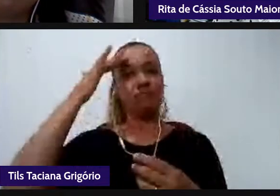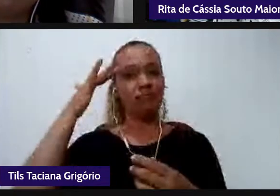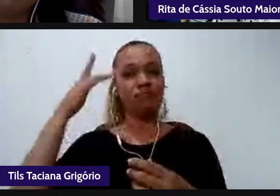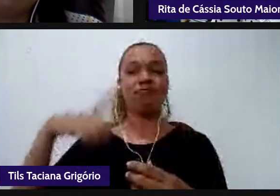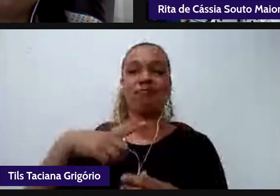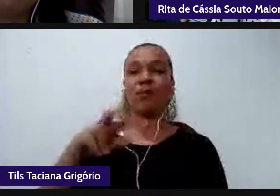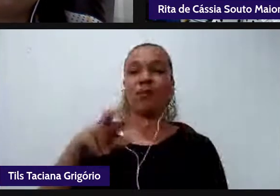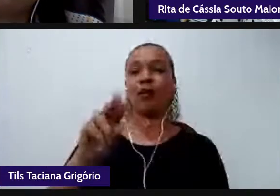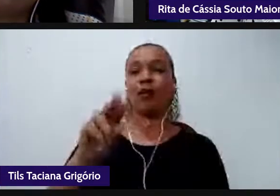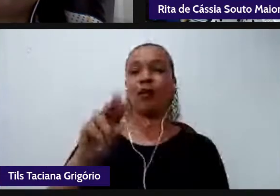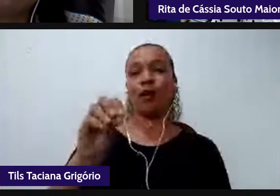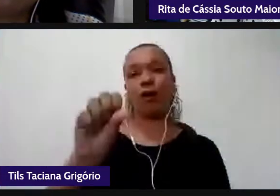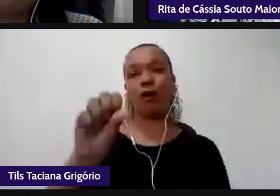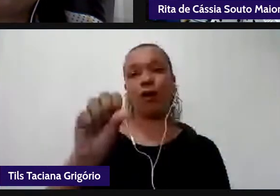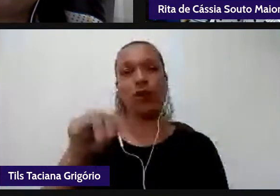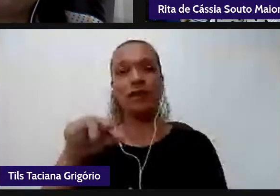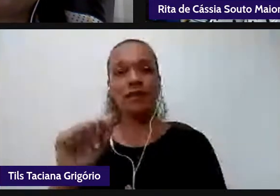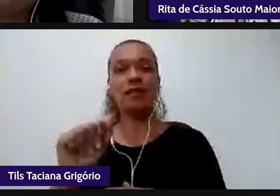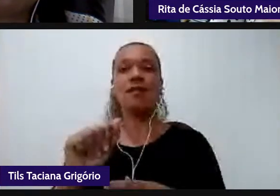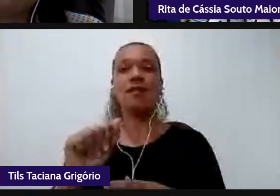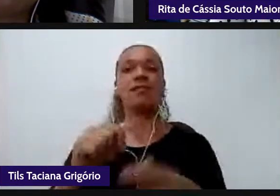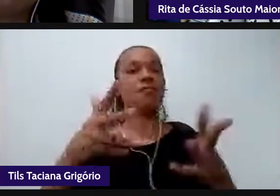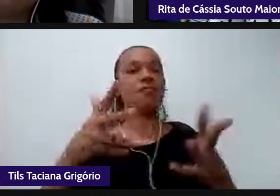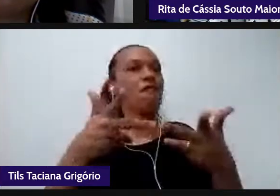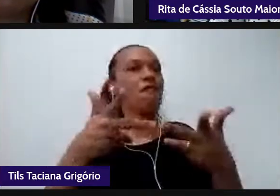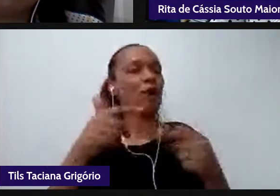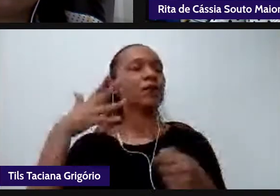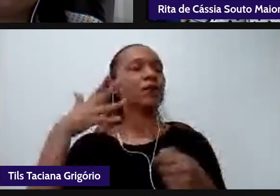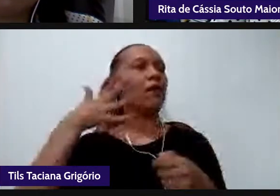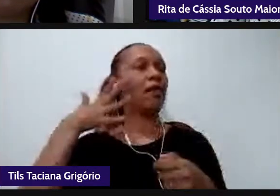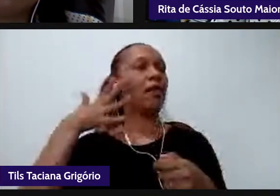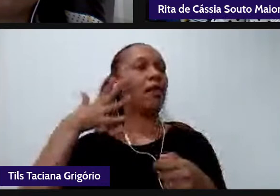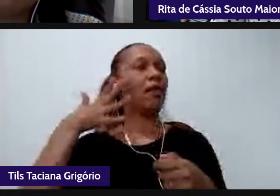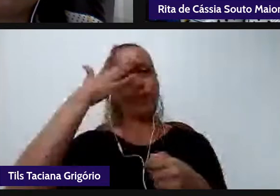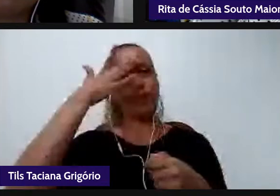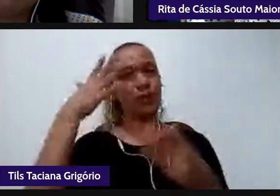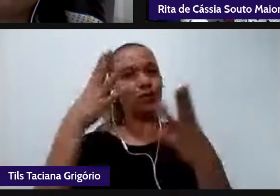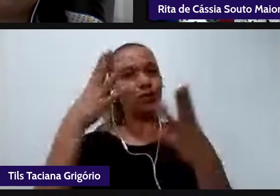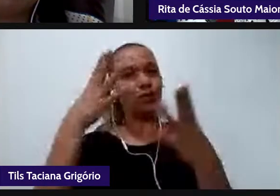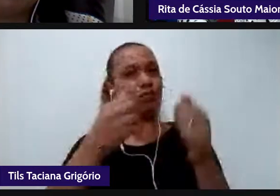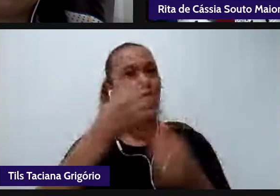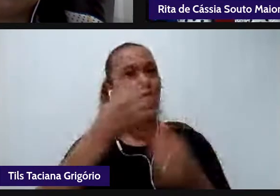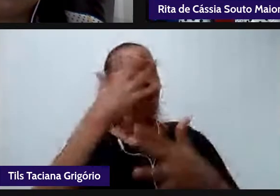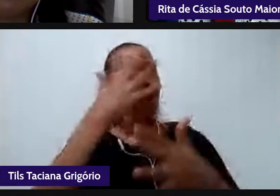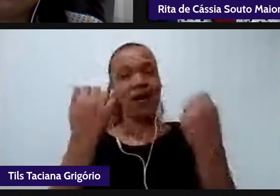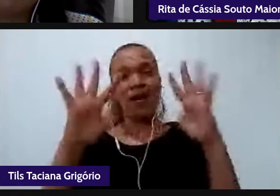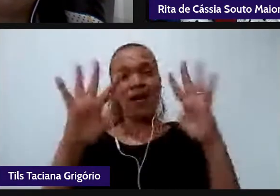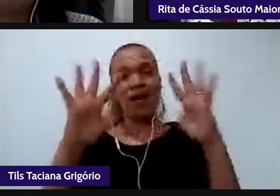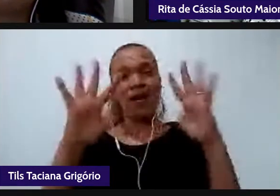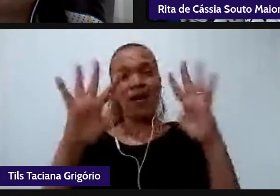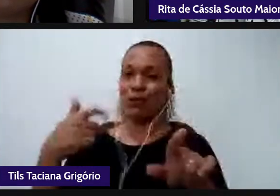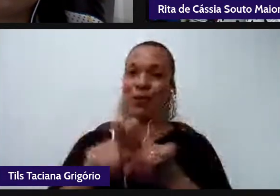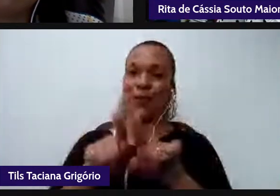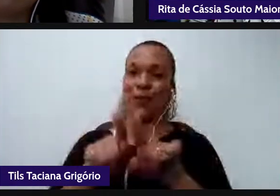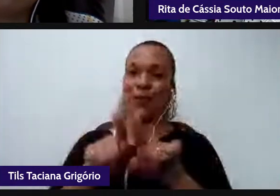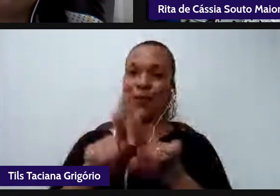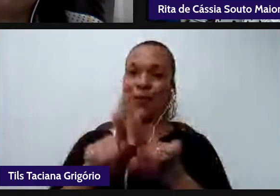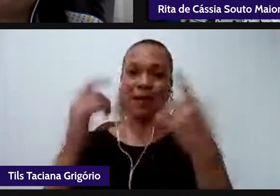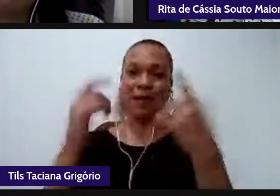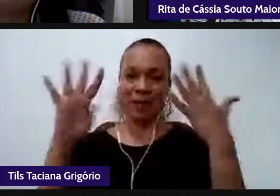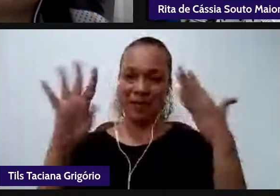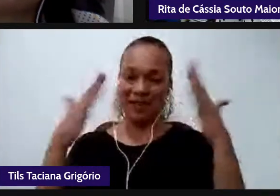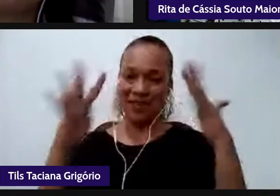palestra então muita gente parabenizando e eu já também a parabenizo esse leio muito bom